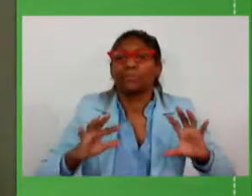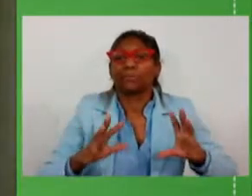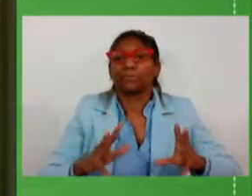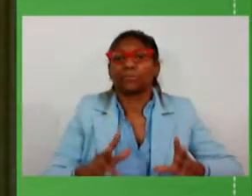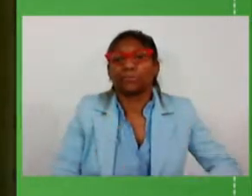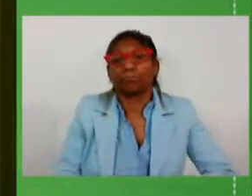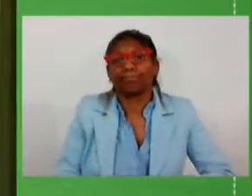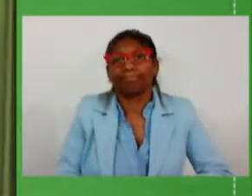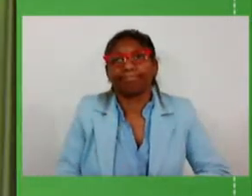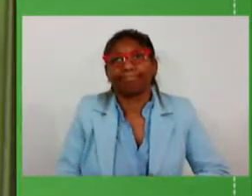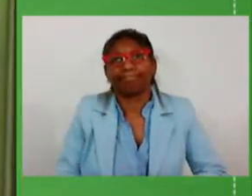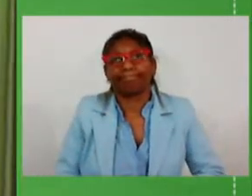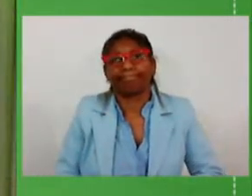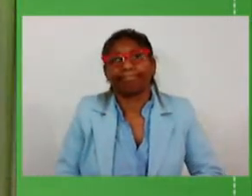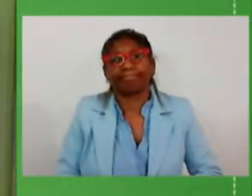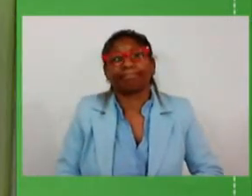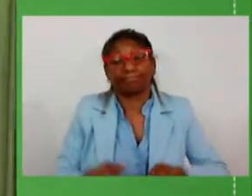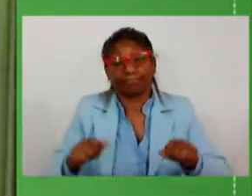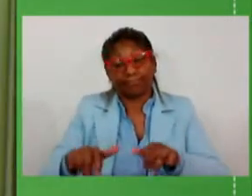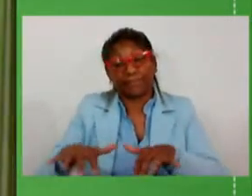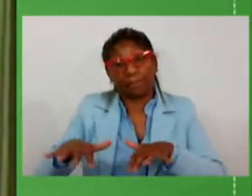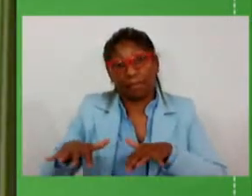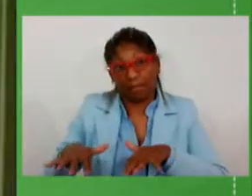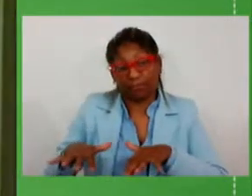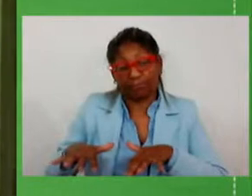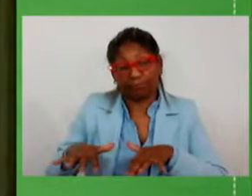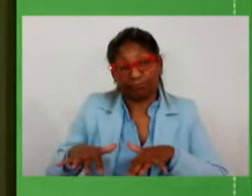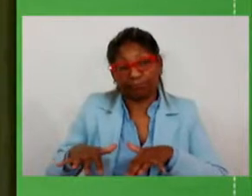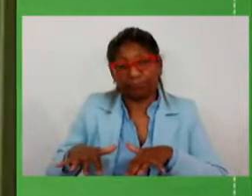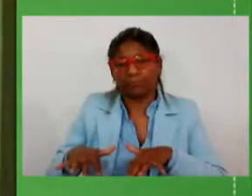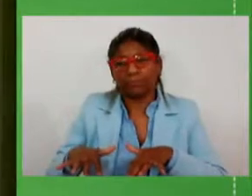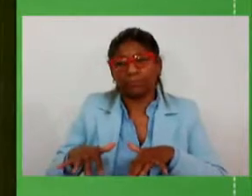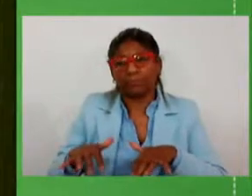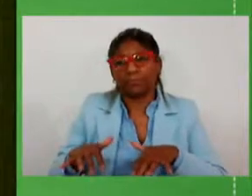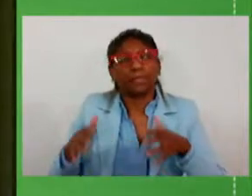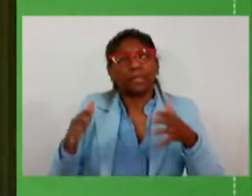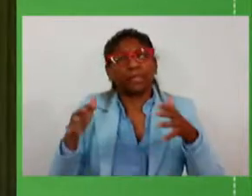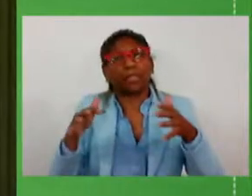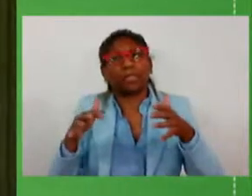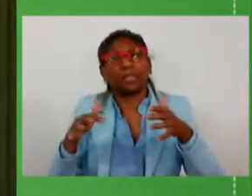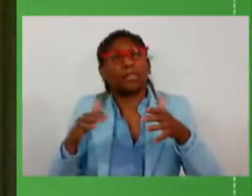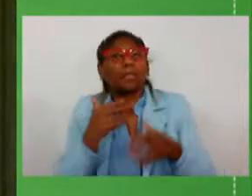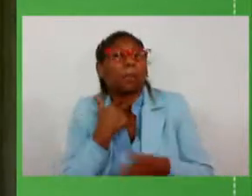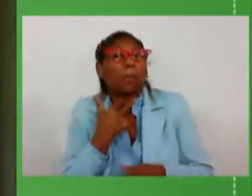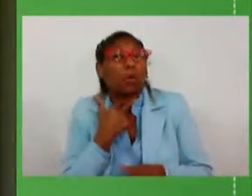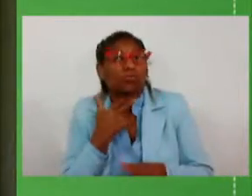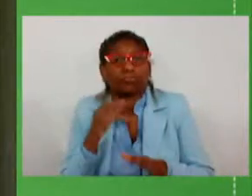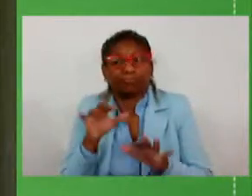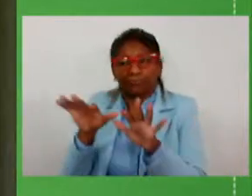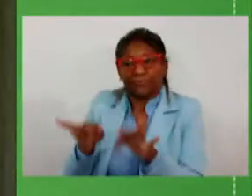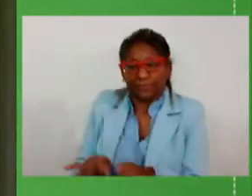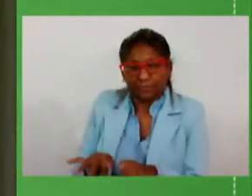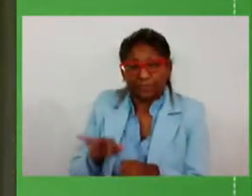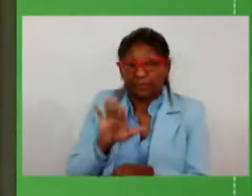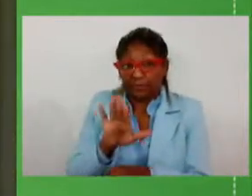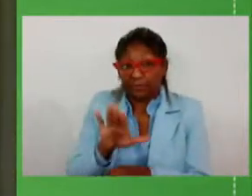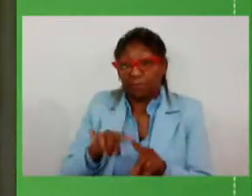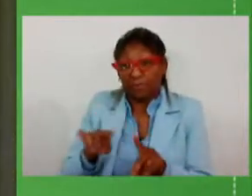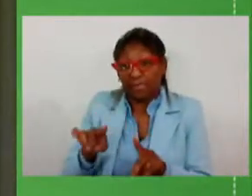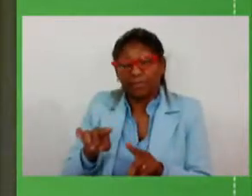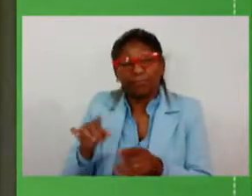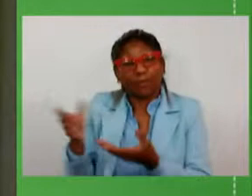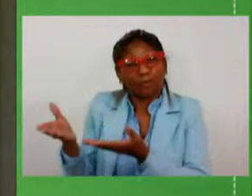merecimento a nossa assembleia legislativa eu não quero encerrar este nosso evento sem antes disponibilizar a palavra